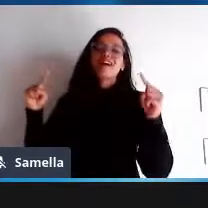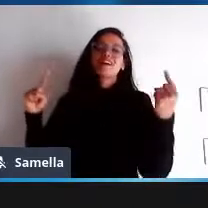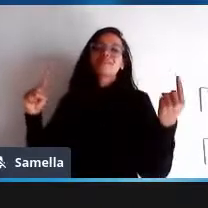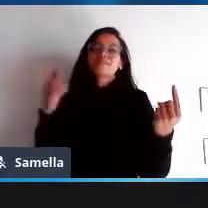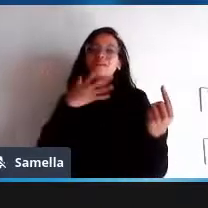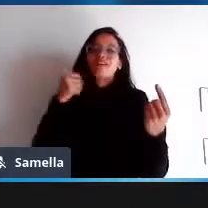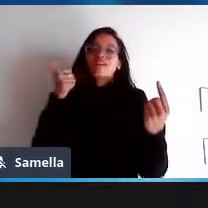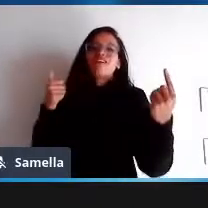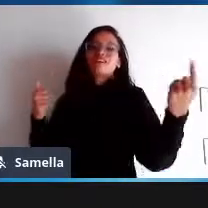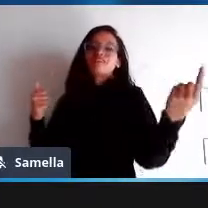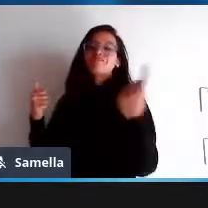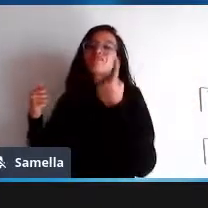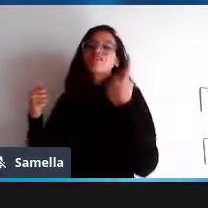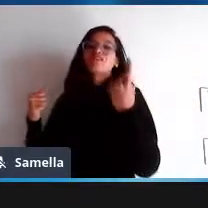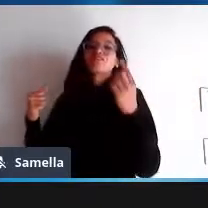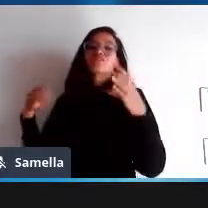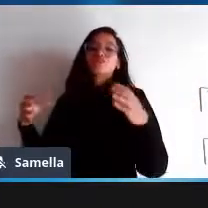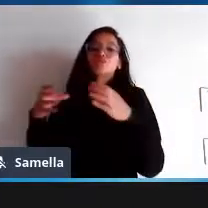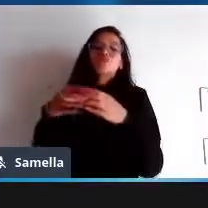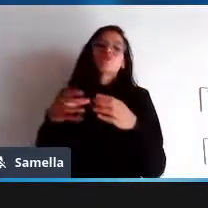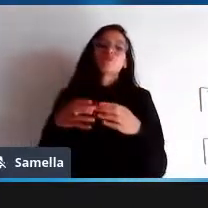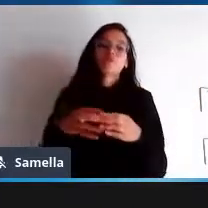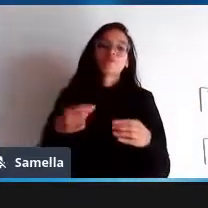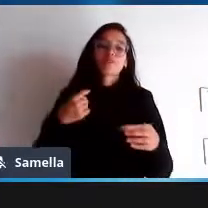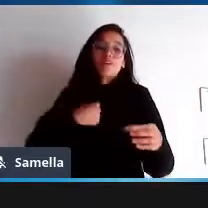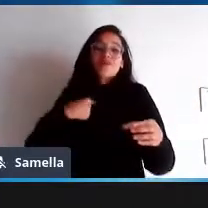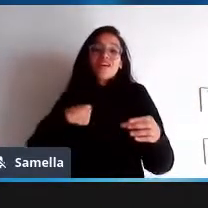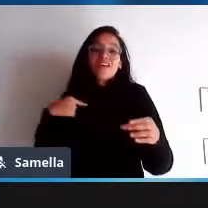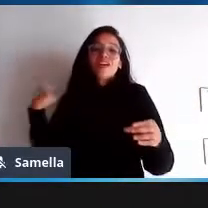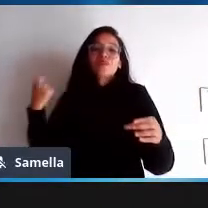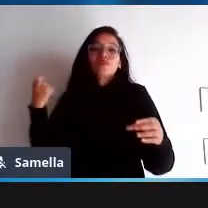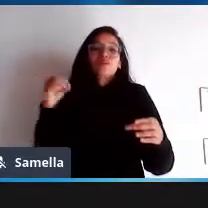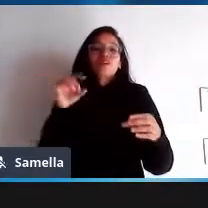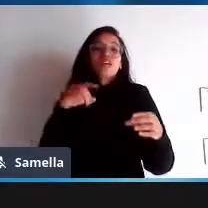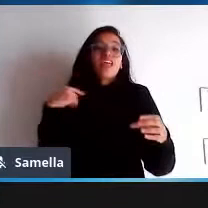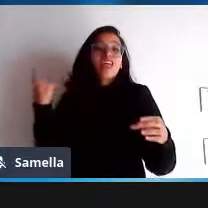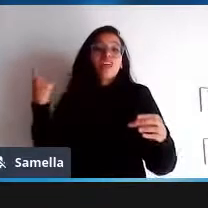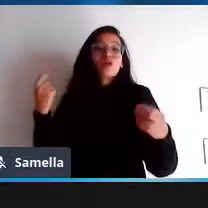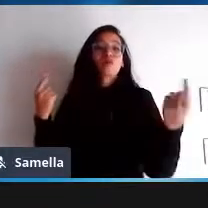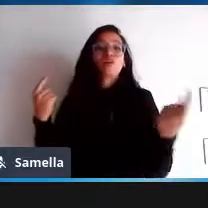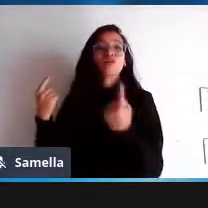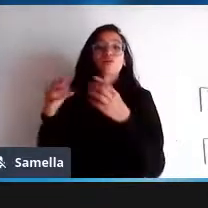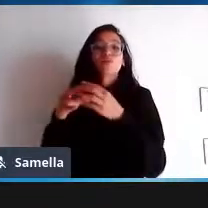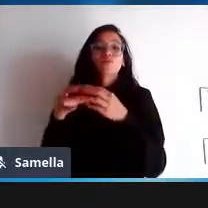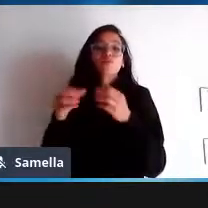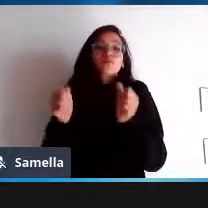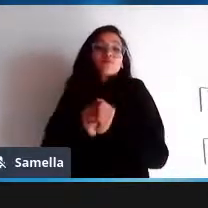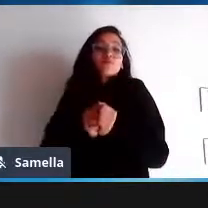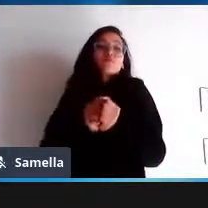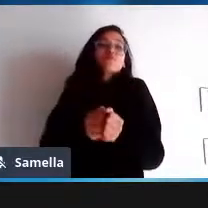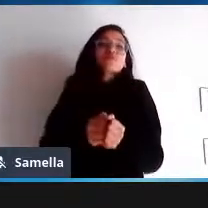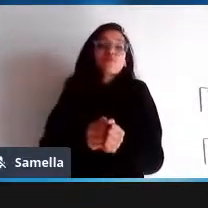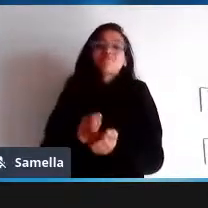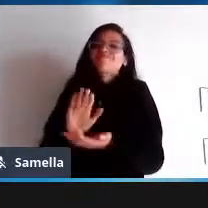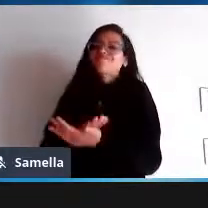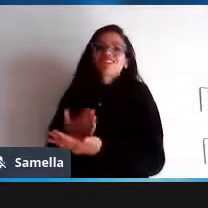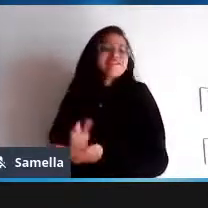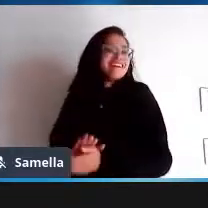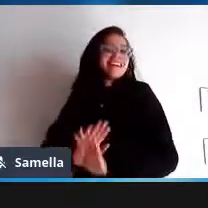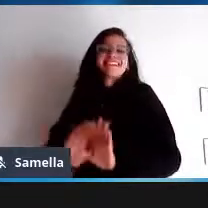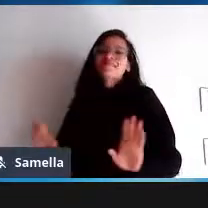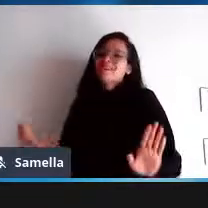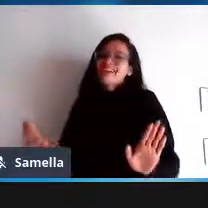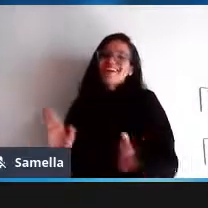parte da nossa natureza nós vamos sempre buscar uma comunidade nós nascemos numa comunidade que não pedimos para